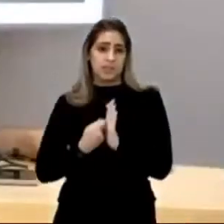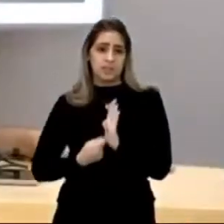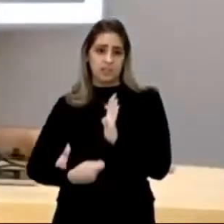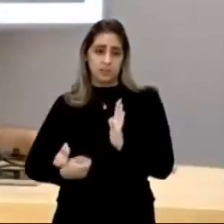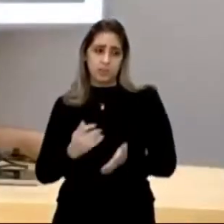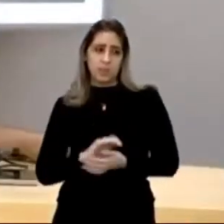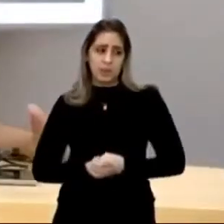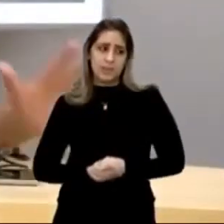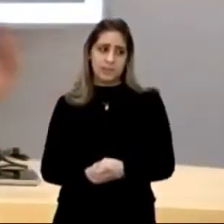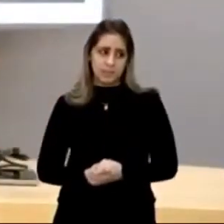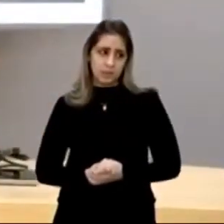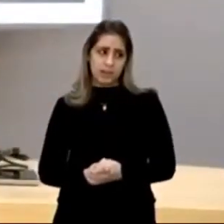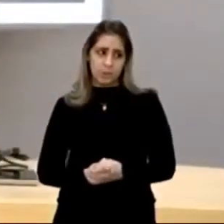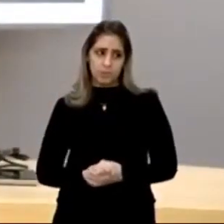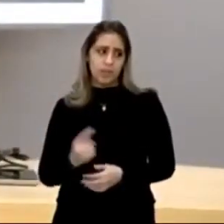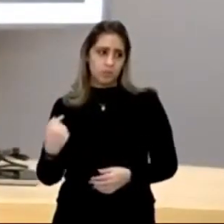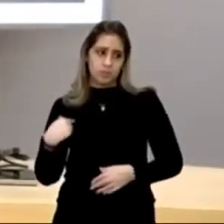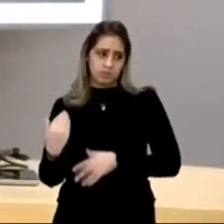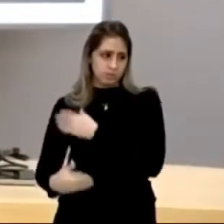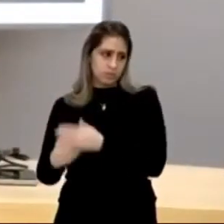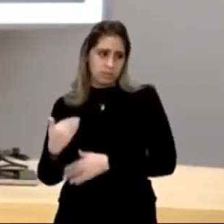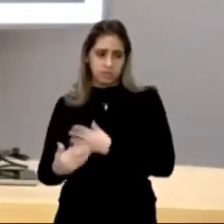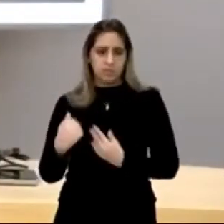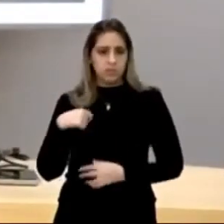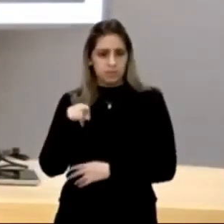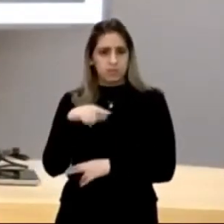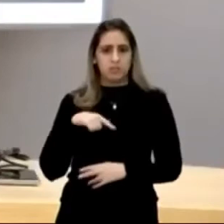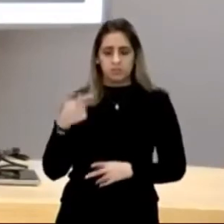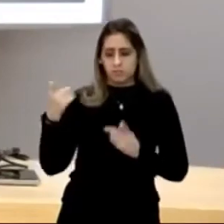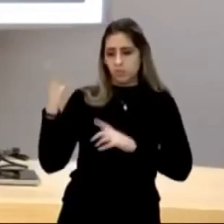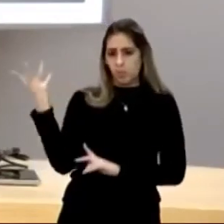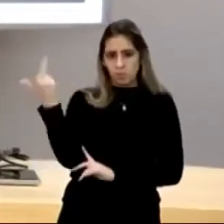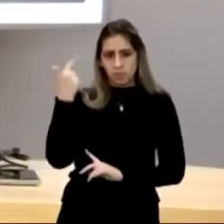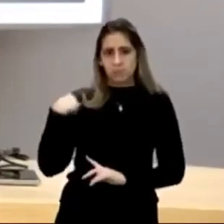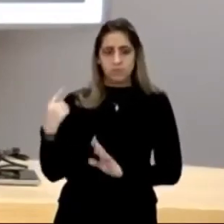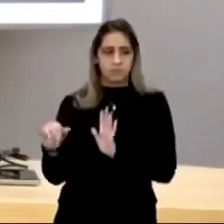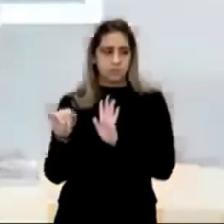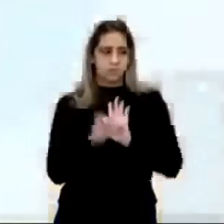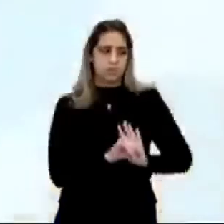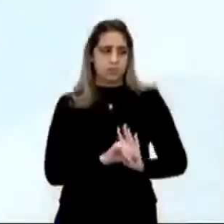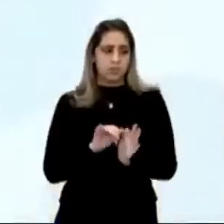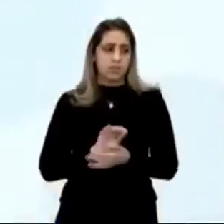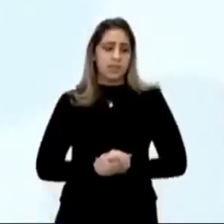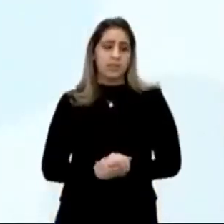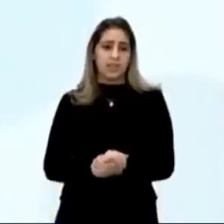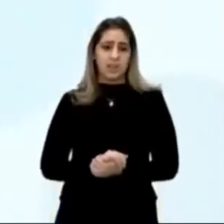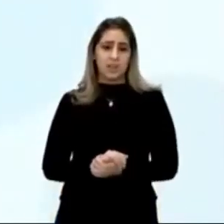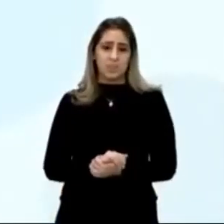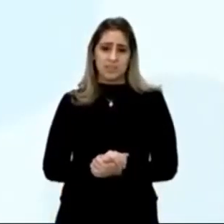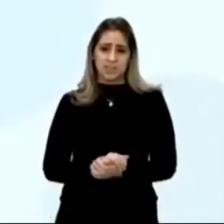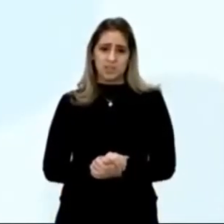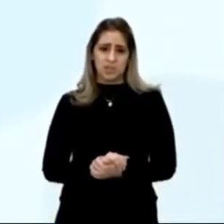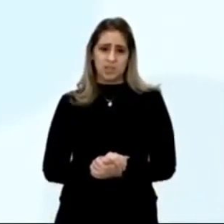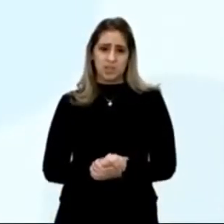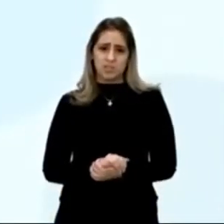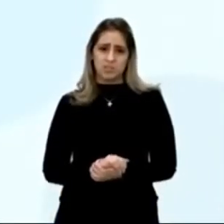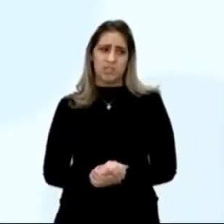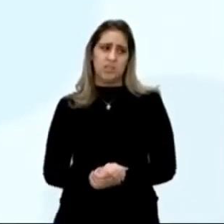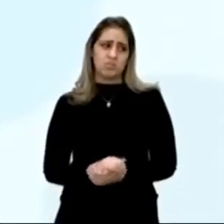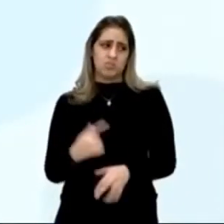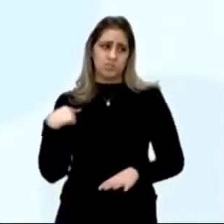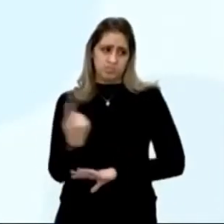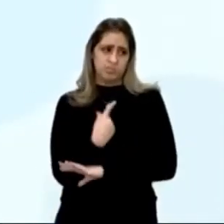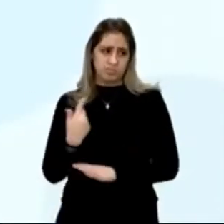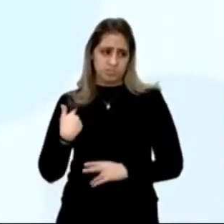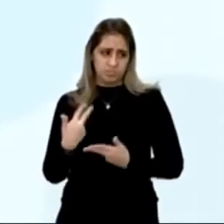repetir para vocês, o romance, reportagem, esse romance, reportagem, romance policial, constrói um painel, a